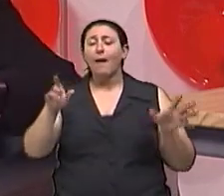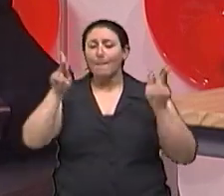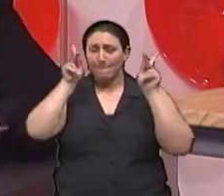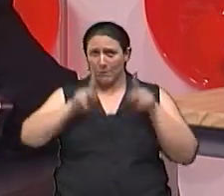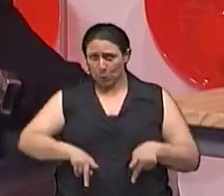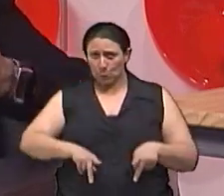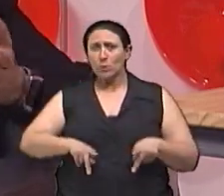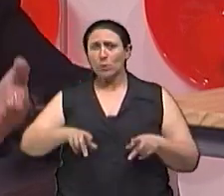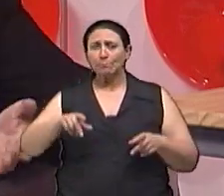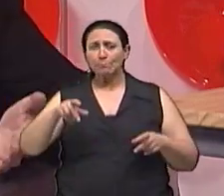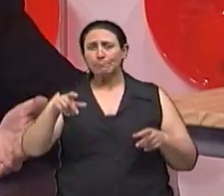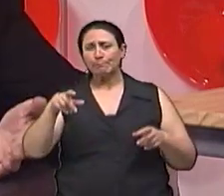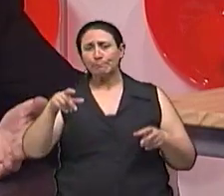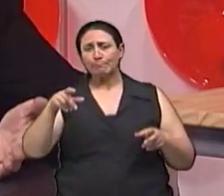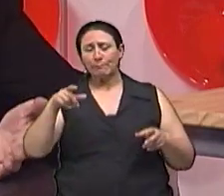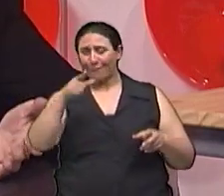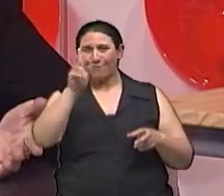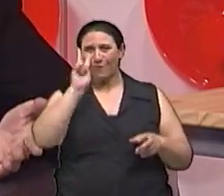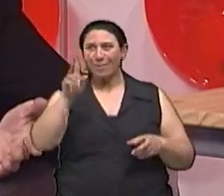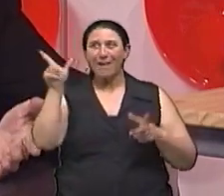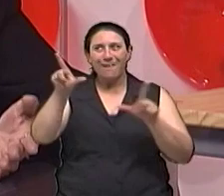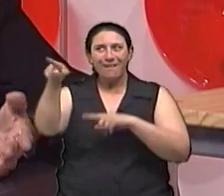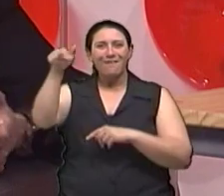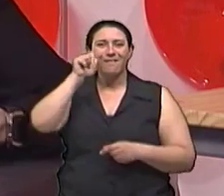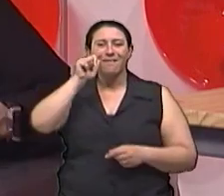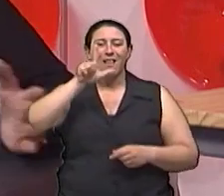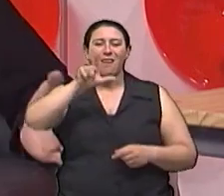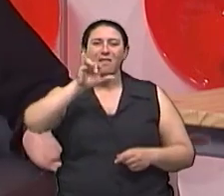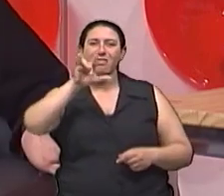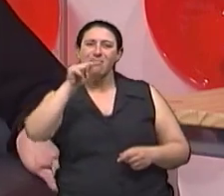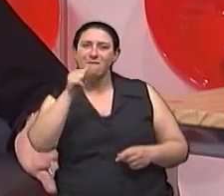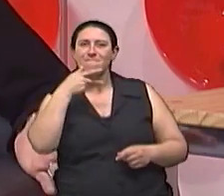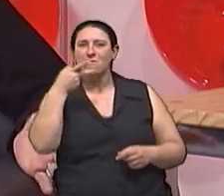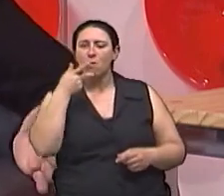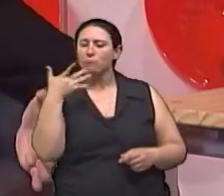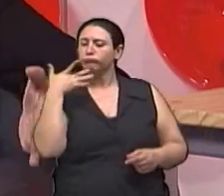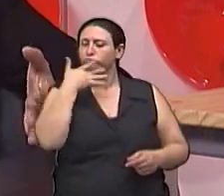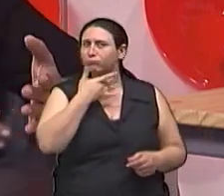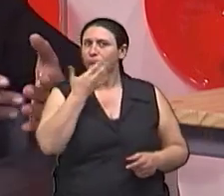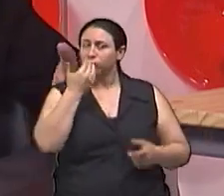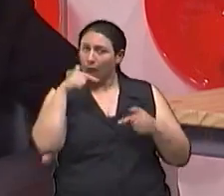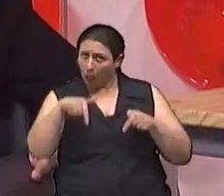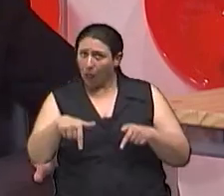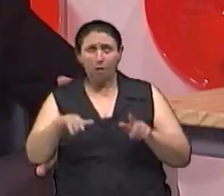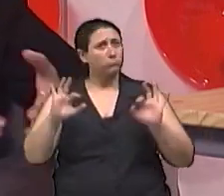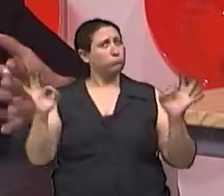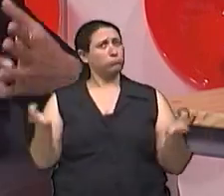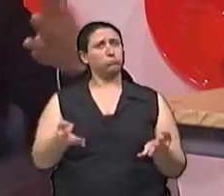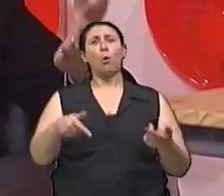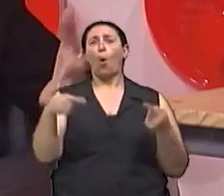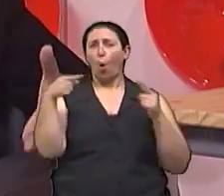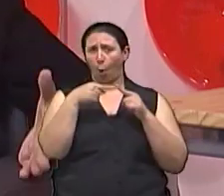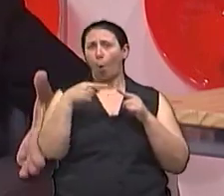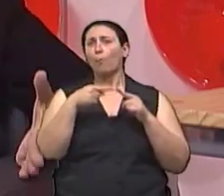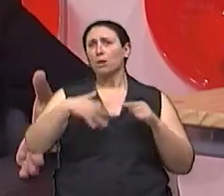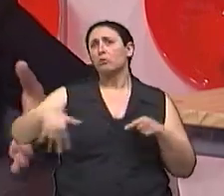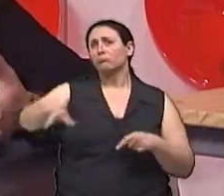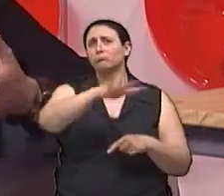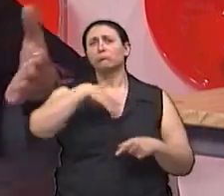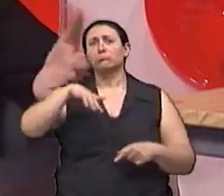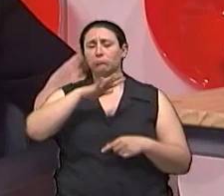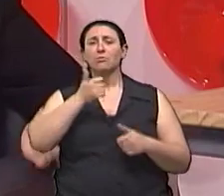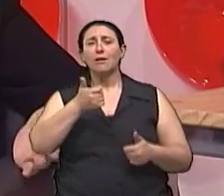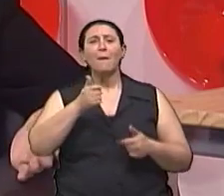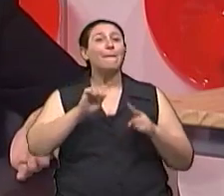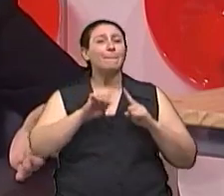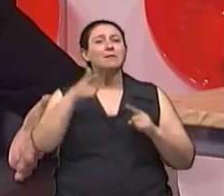receita, né? Que nós vimos aqui da Lilian, é o ideal Mais algumas saladas verdes